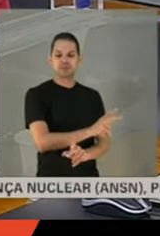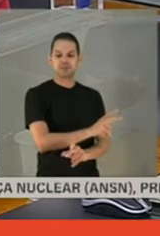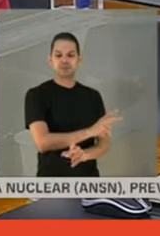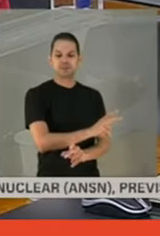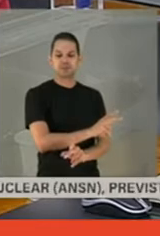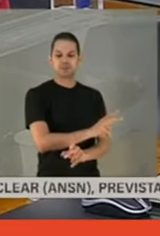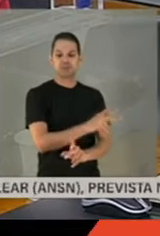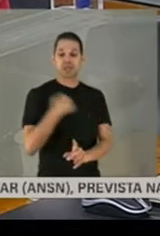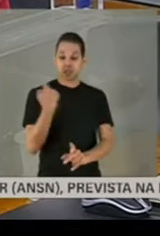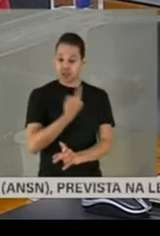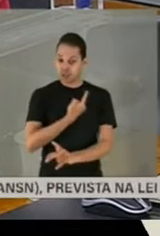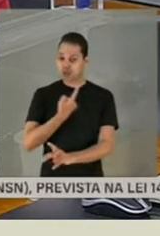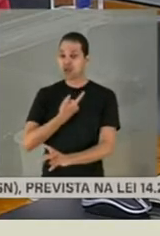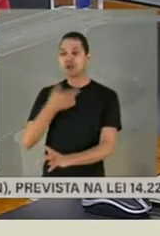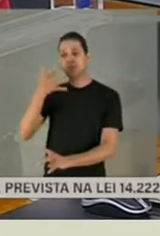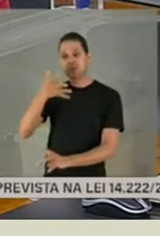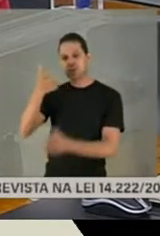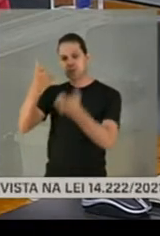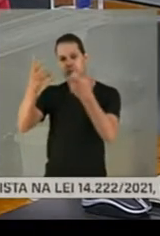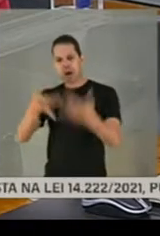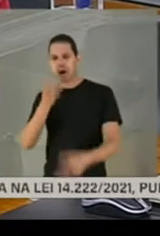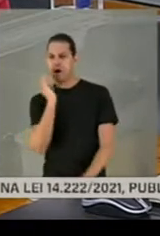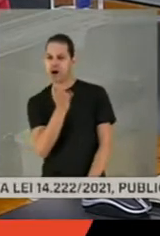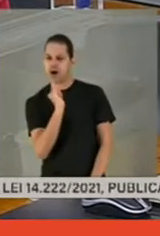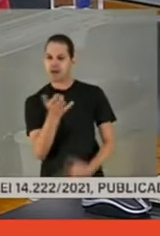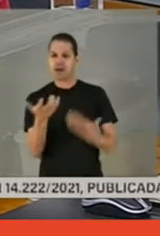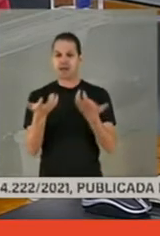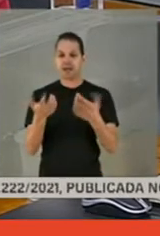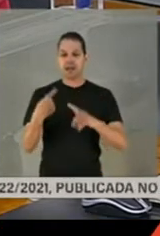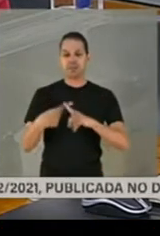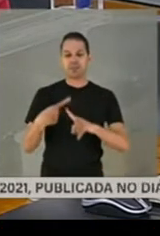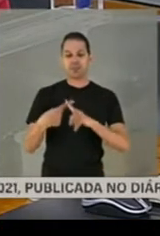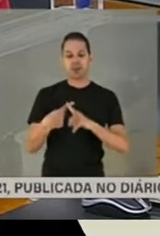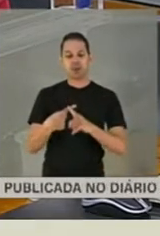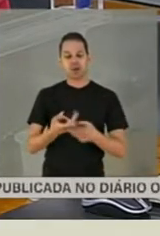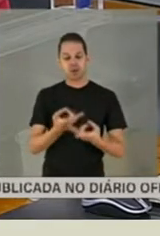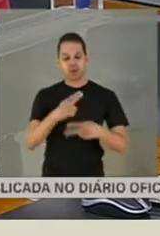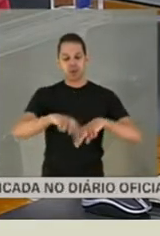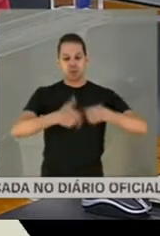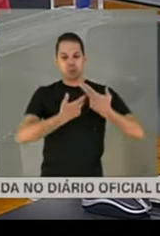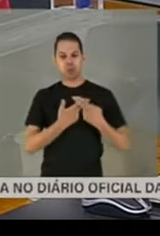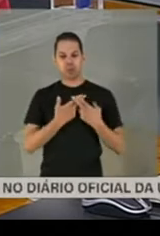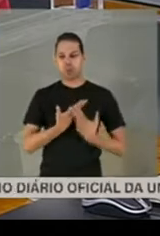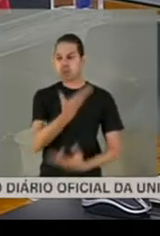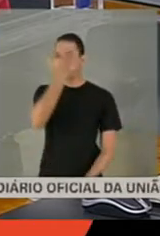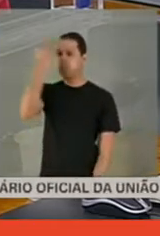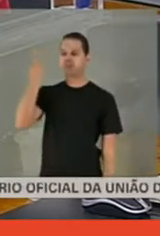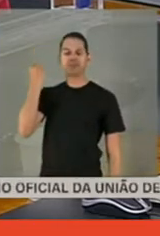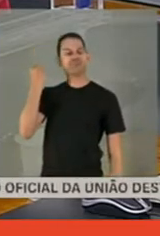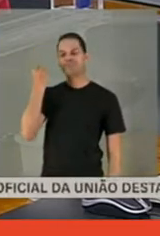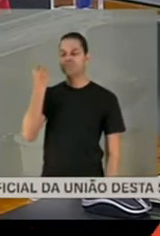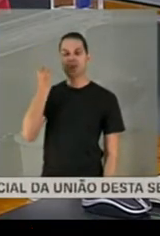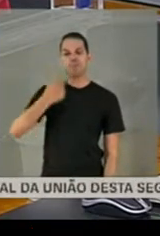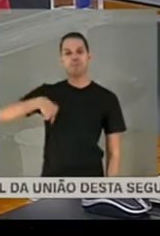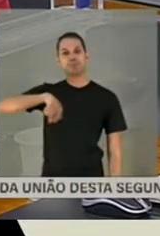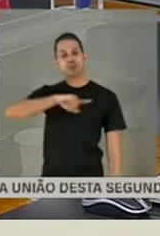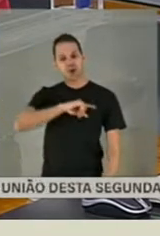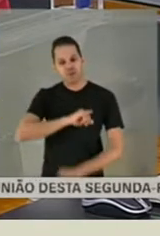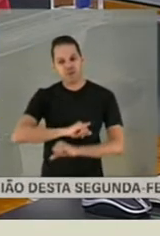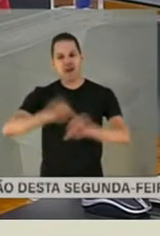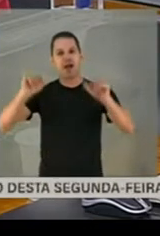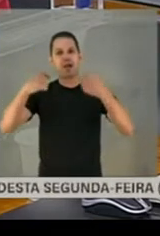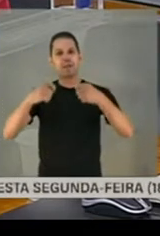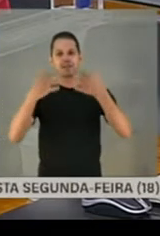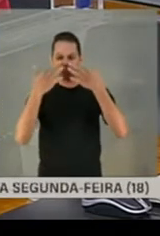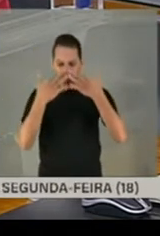E nós queremos contar essa história, porque a gente não elabora o luto no silêncio do esquecimento. Nós precisamos falar e nós precisamos ser